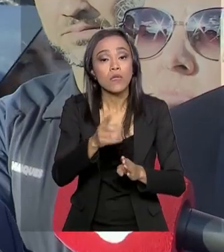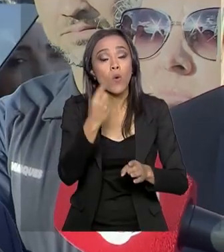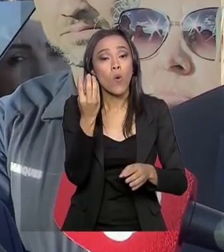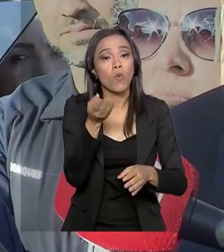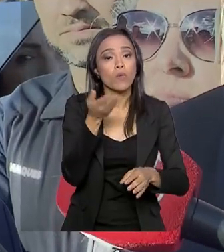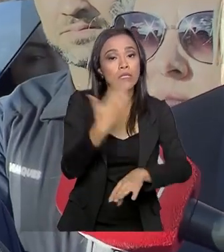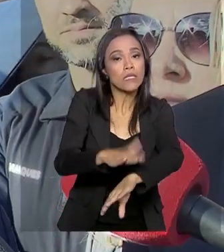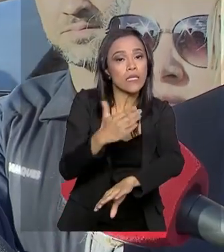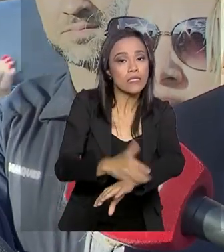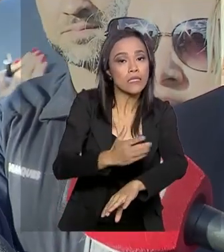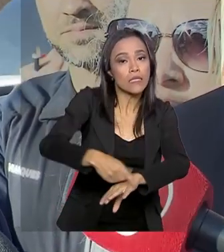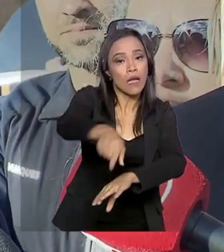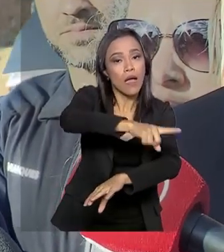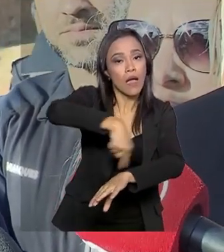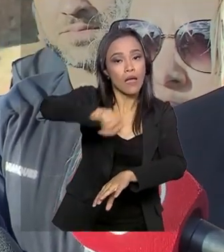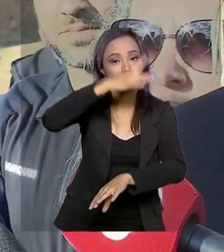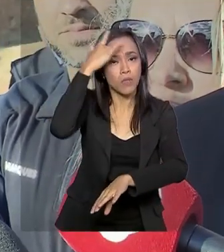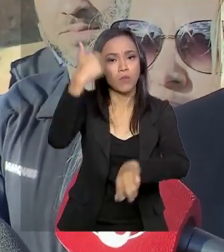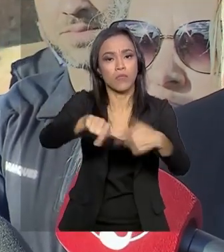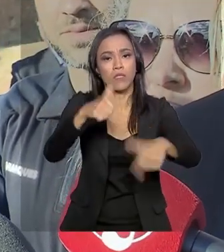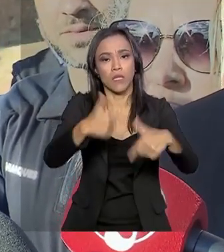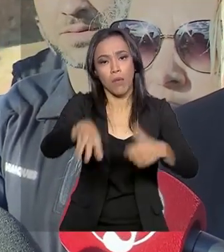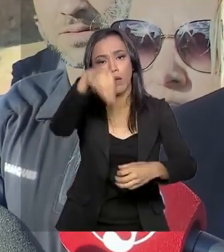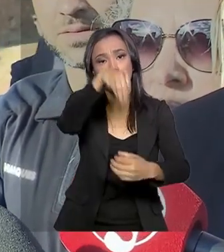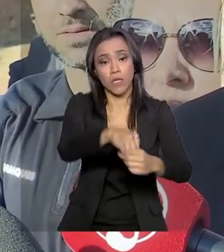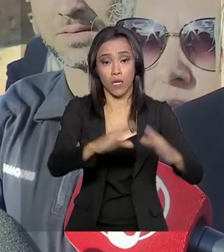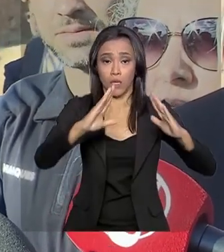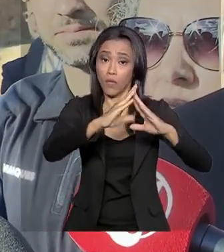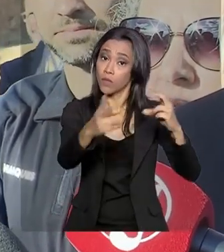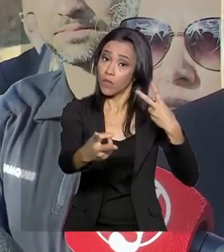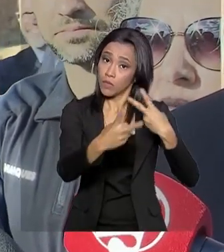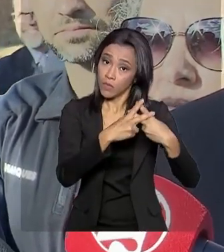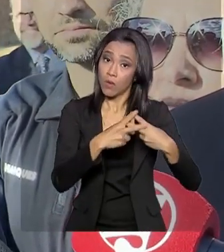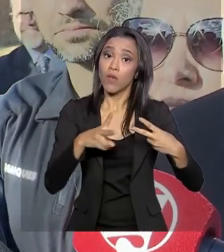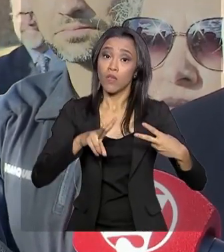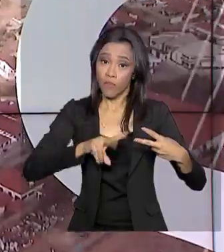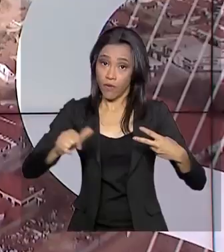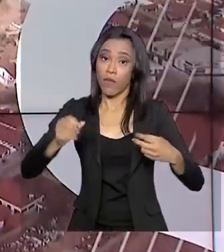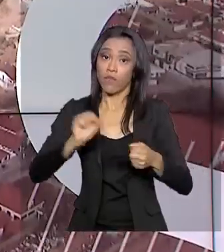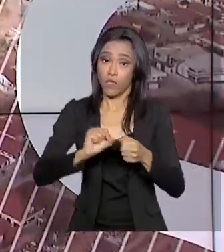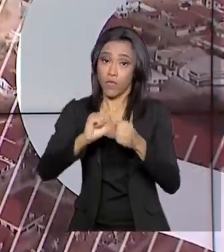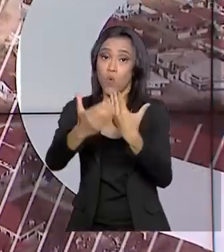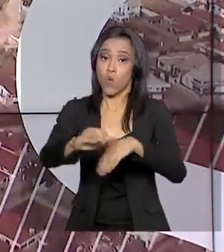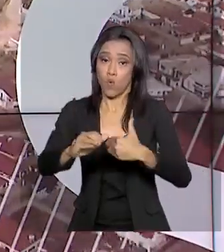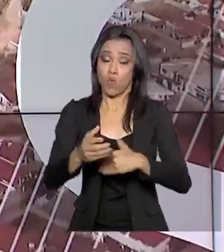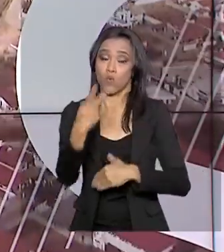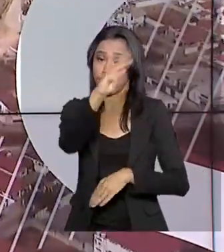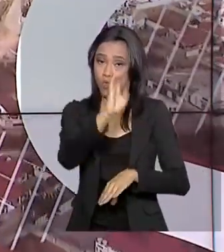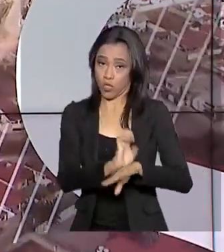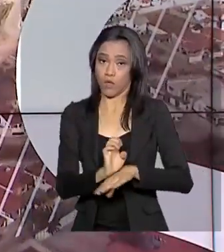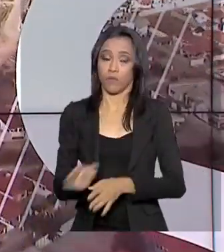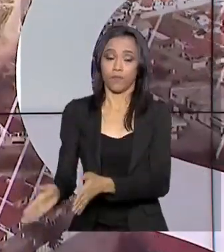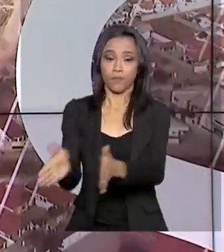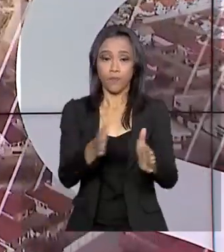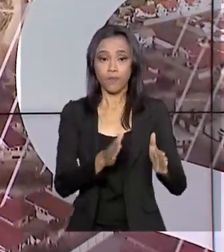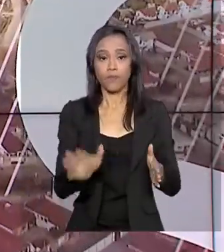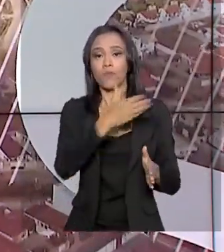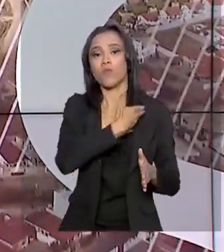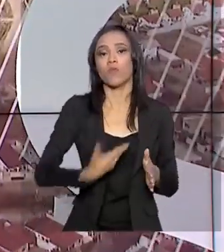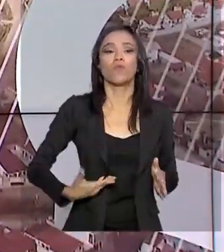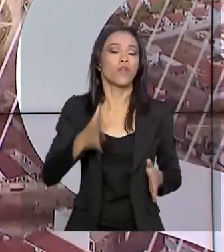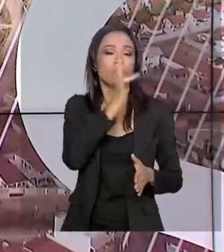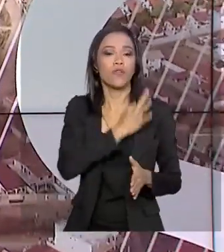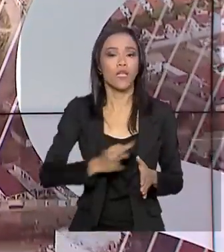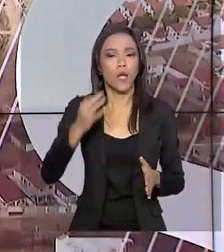treinamento de agentes penitenciários que o governo do estado está com o concurso finalizando. O governo federal estuda mudar a